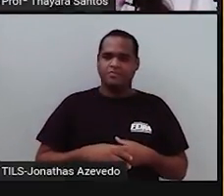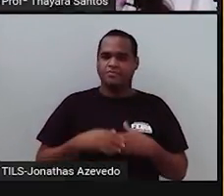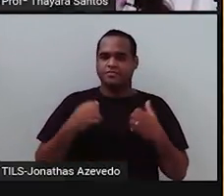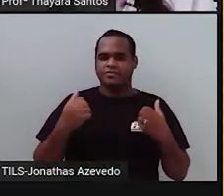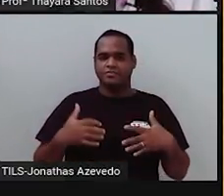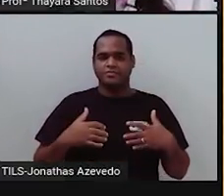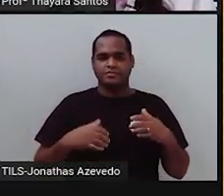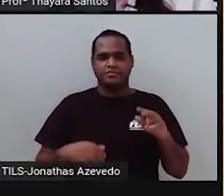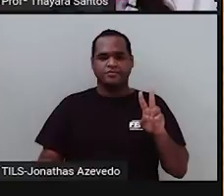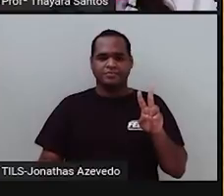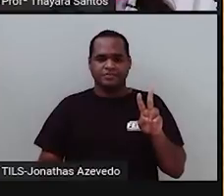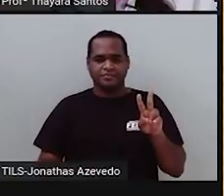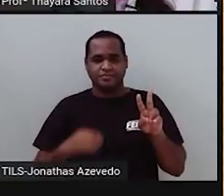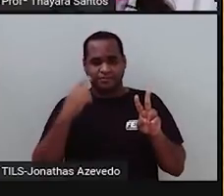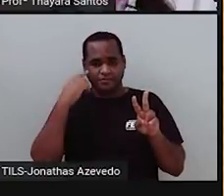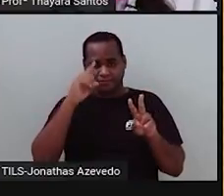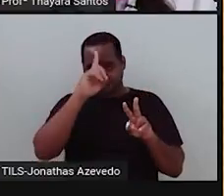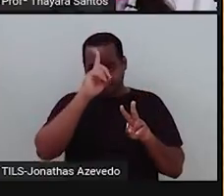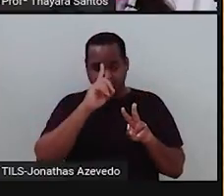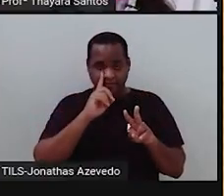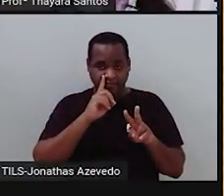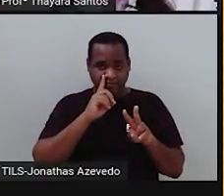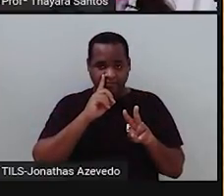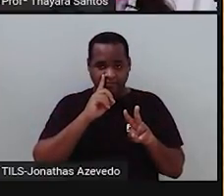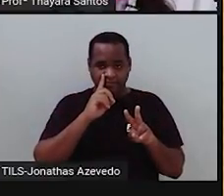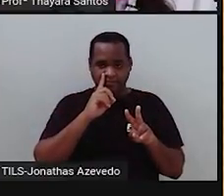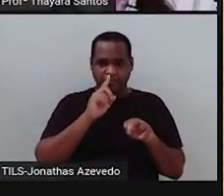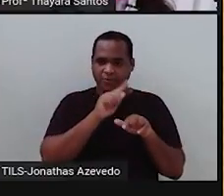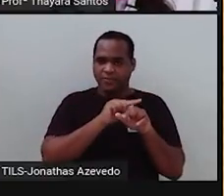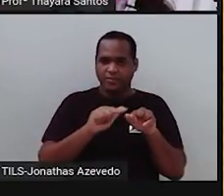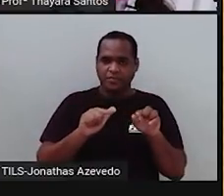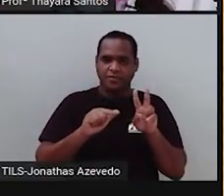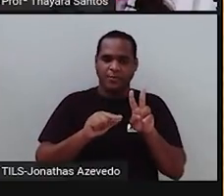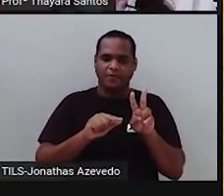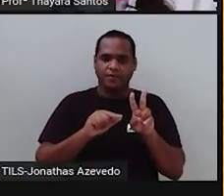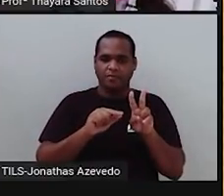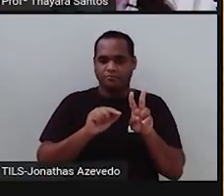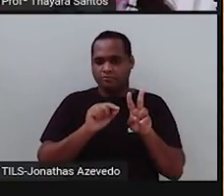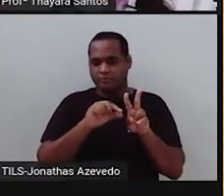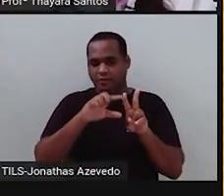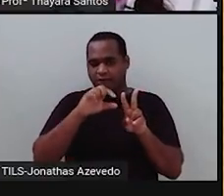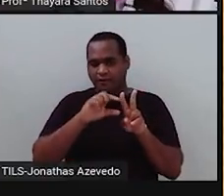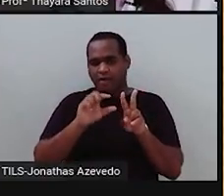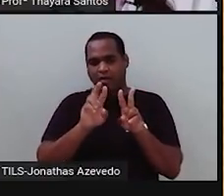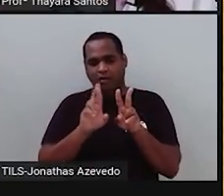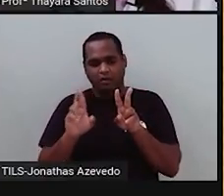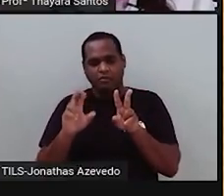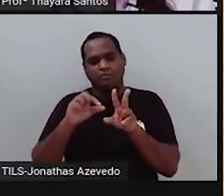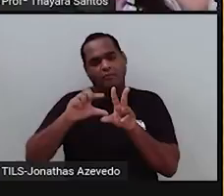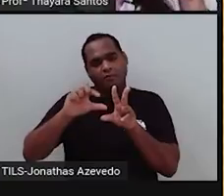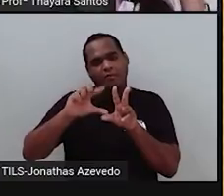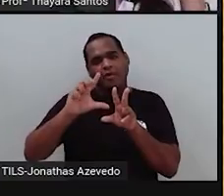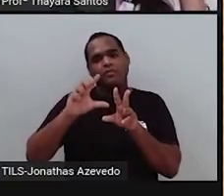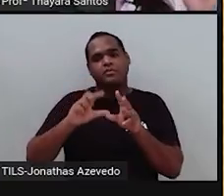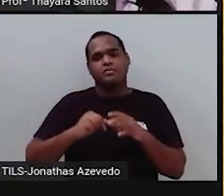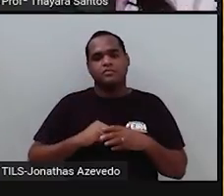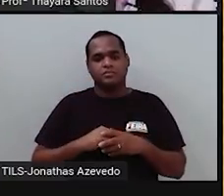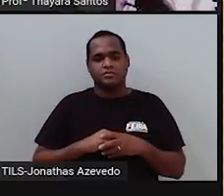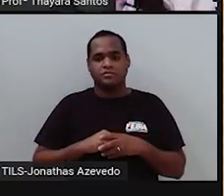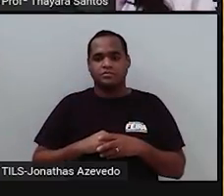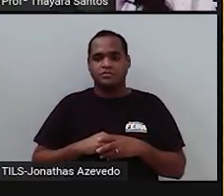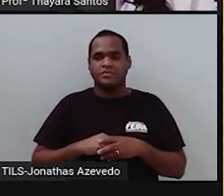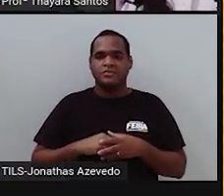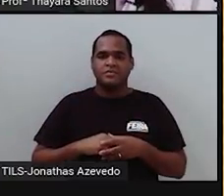era amarela e lisa. Então, ela tem um genótipo Vzão, Vzão, Rzão, Rzão. E a planta mãe, aí,